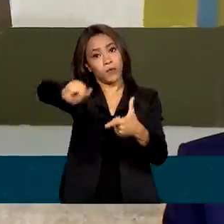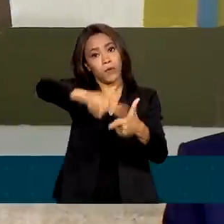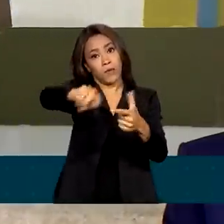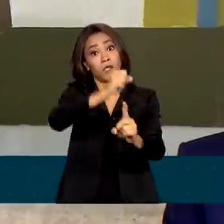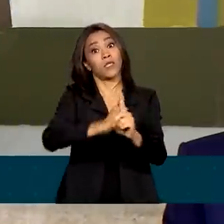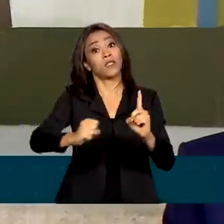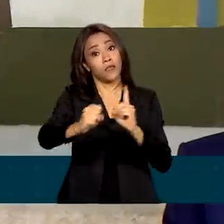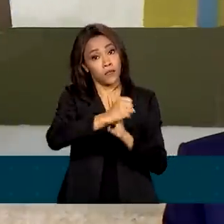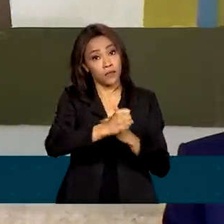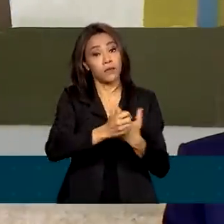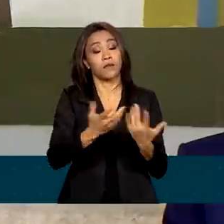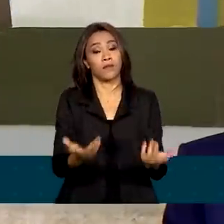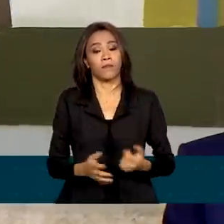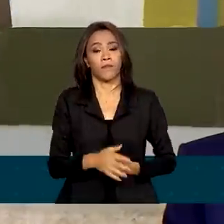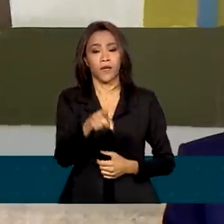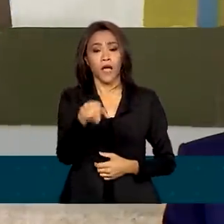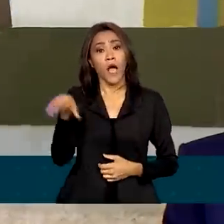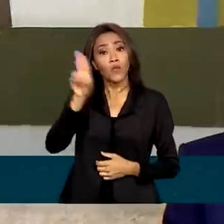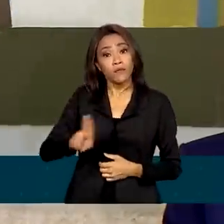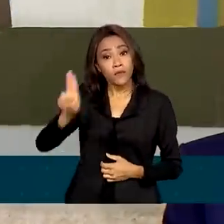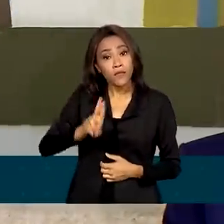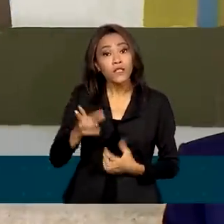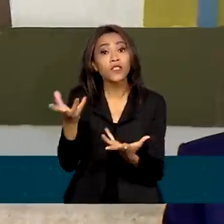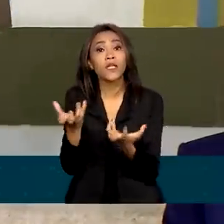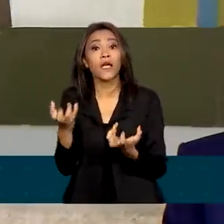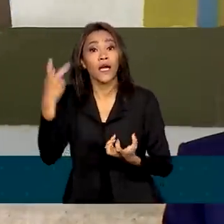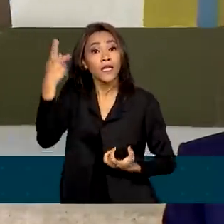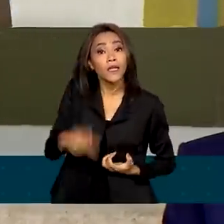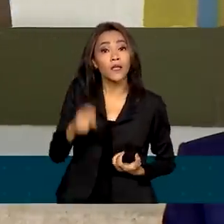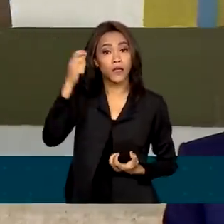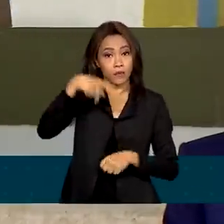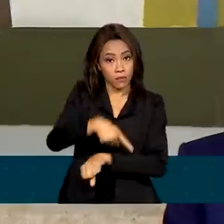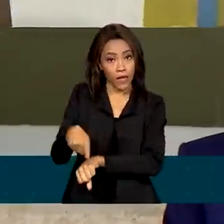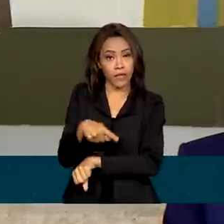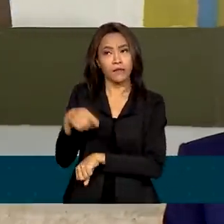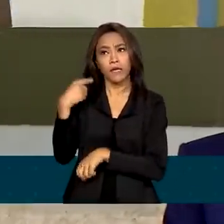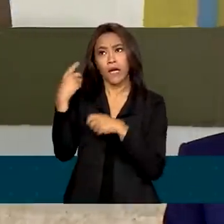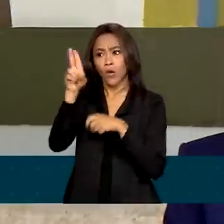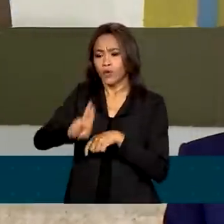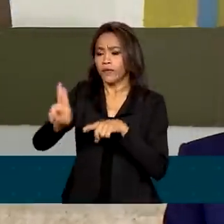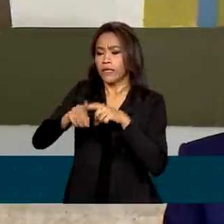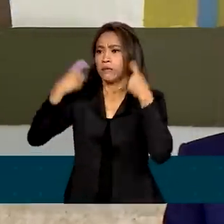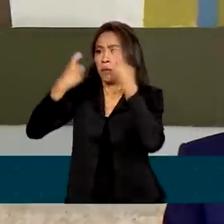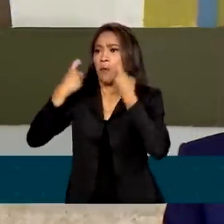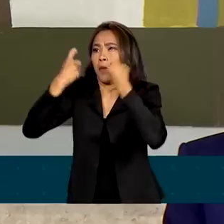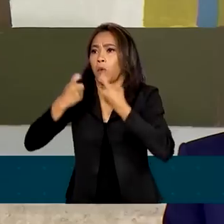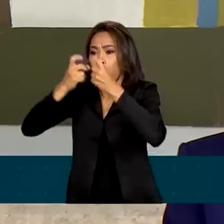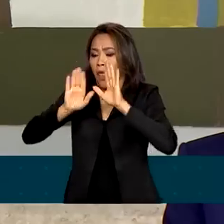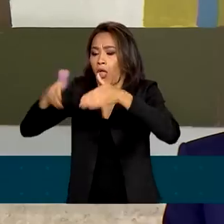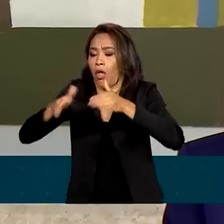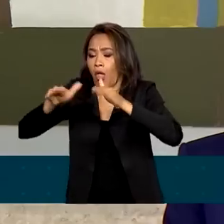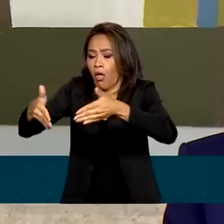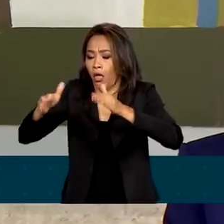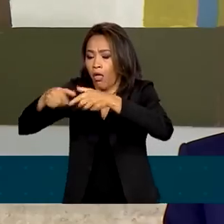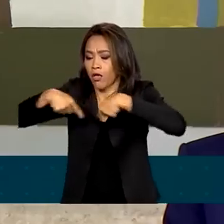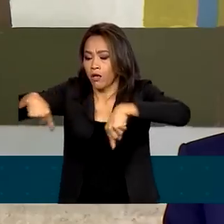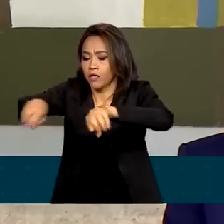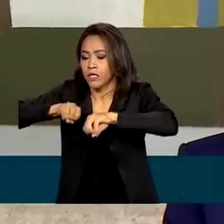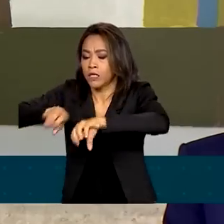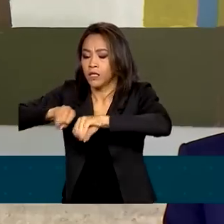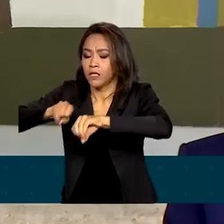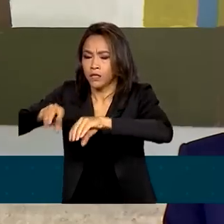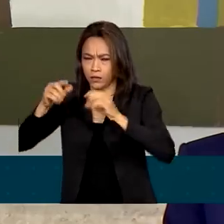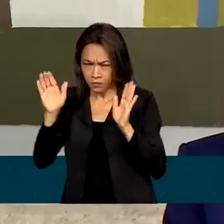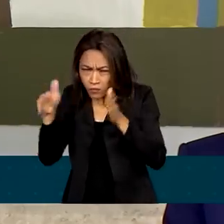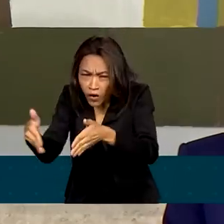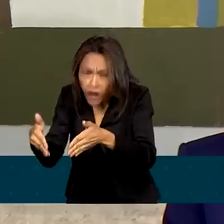As universidades que a gente deseja nesse país, ela não esteja preocupada apenas com os problemas da sala de aula, é importante